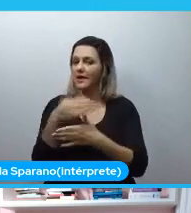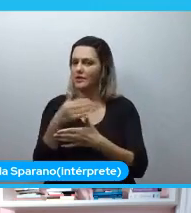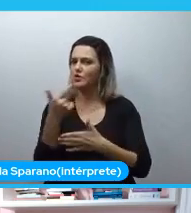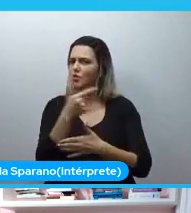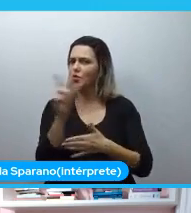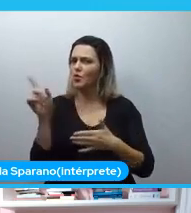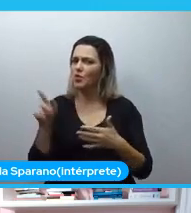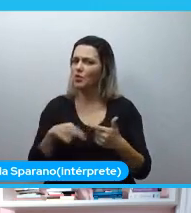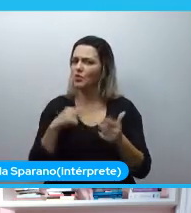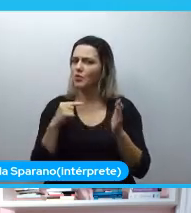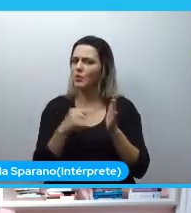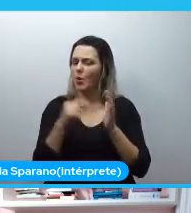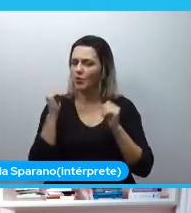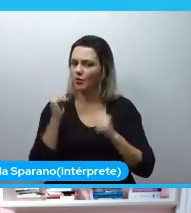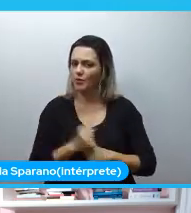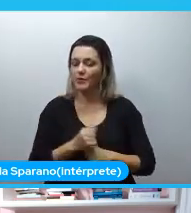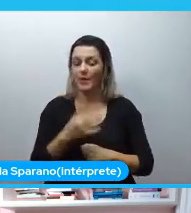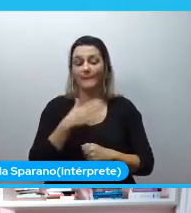falado que a minha visão